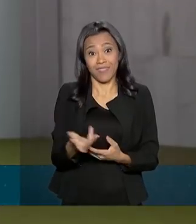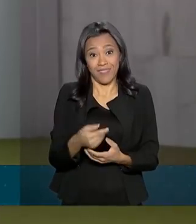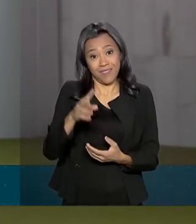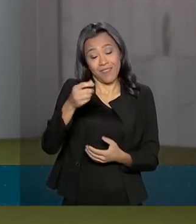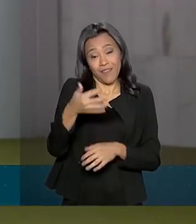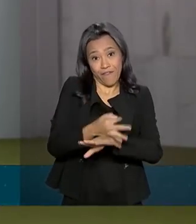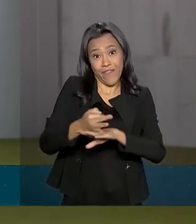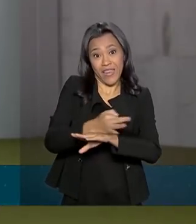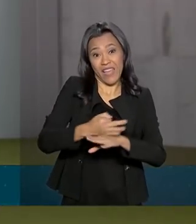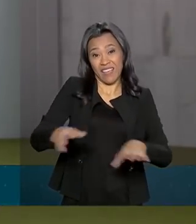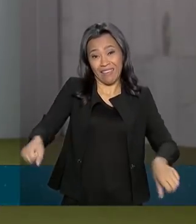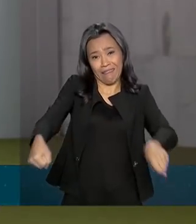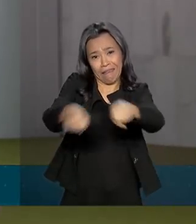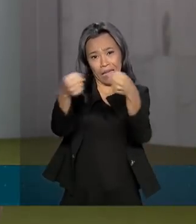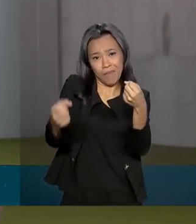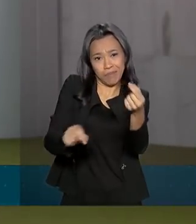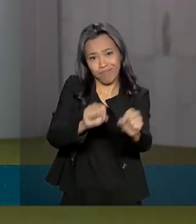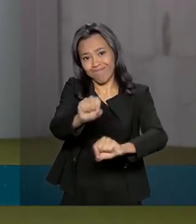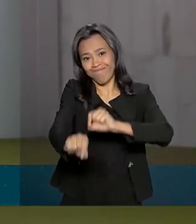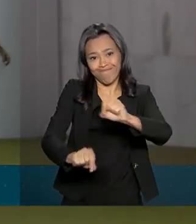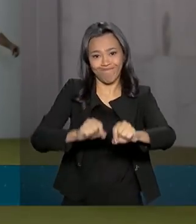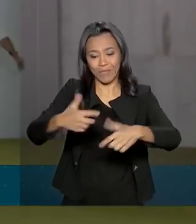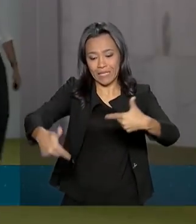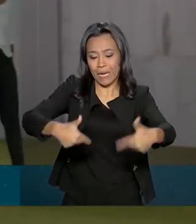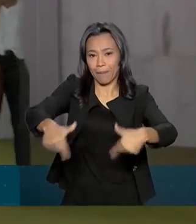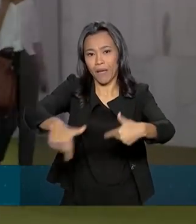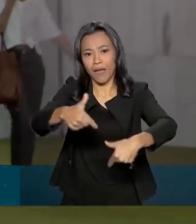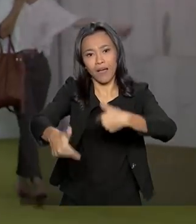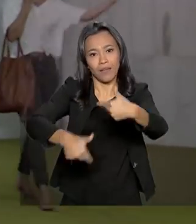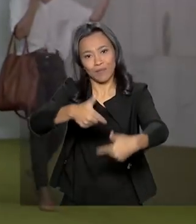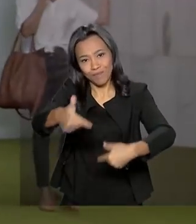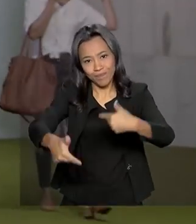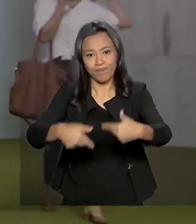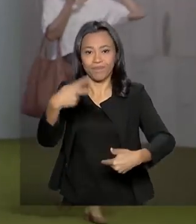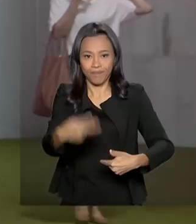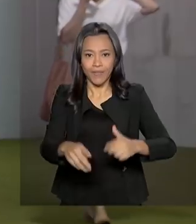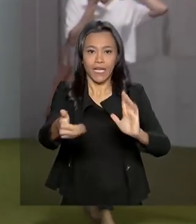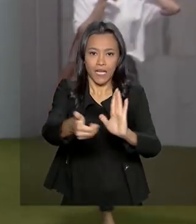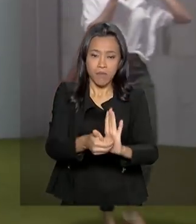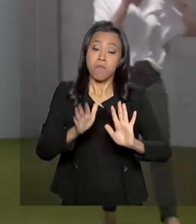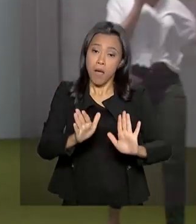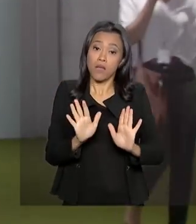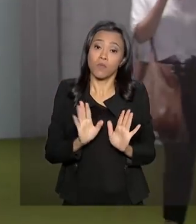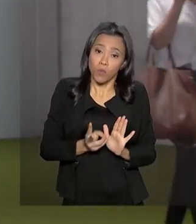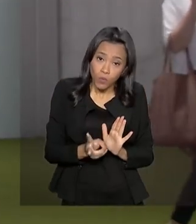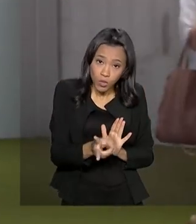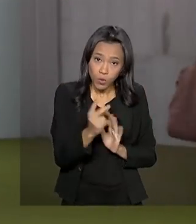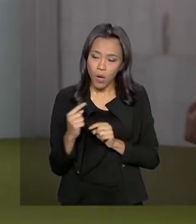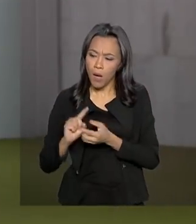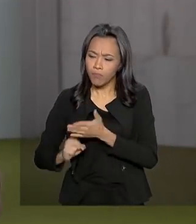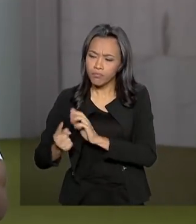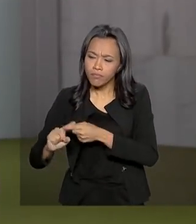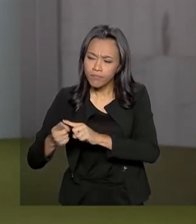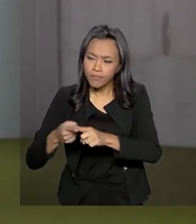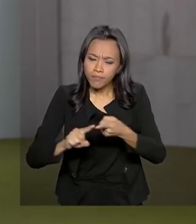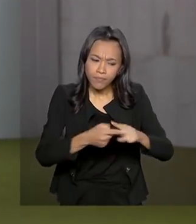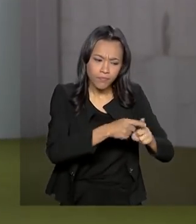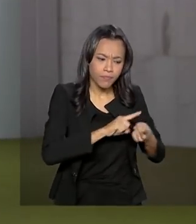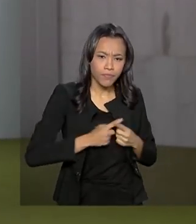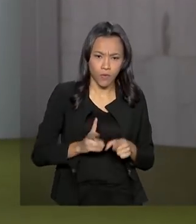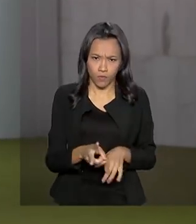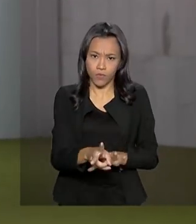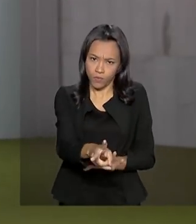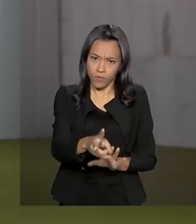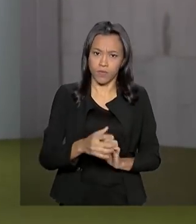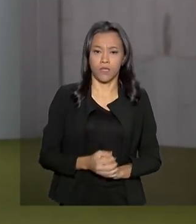o ritmo de trabalho aqui na Câmara, mas nos bastidores segue firme a articulação em torno da reforma da Previdência. Para hoje,